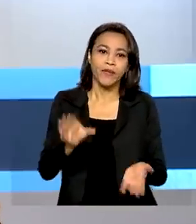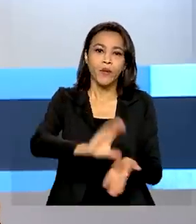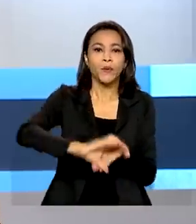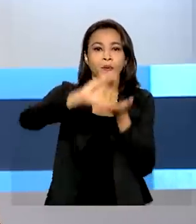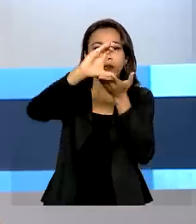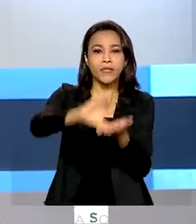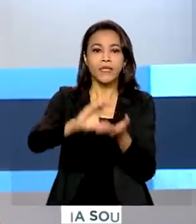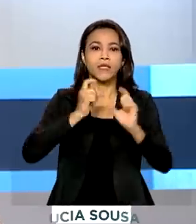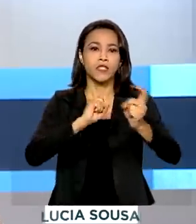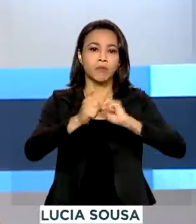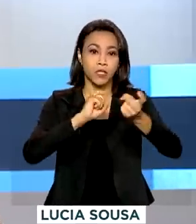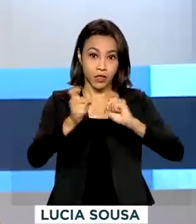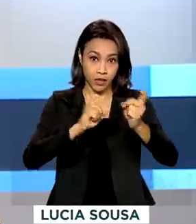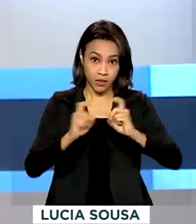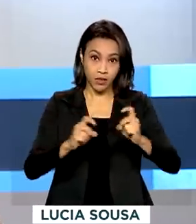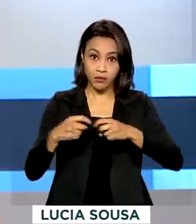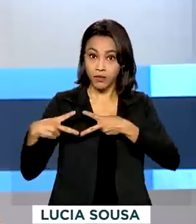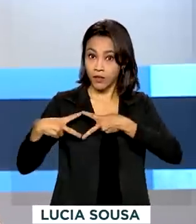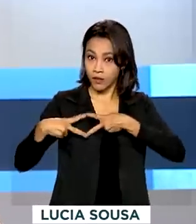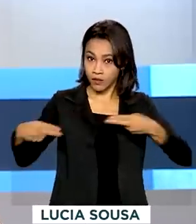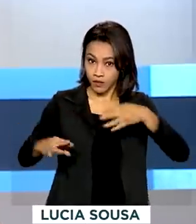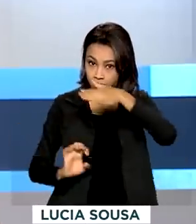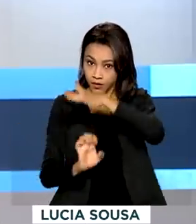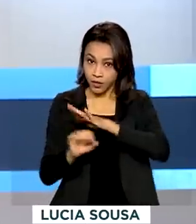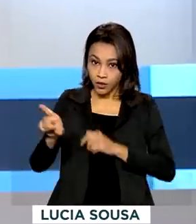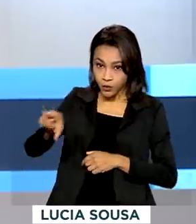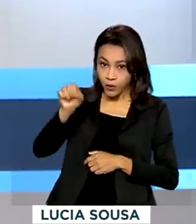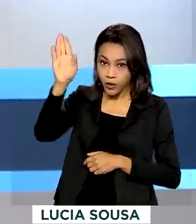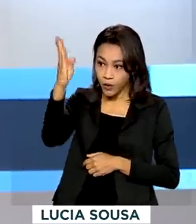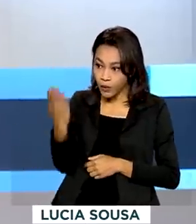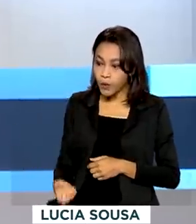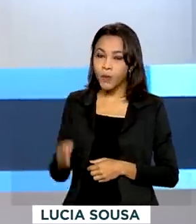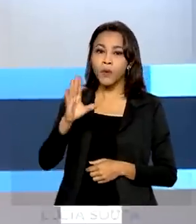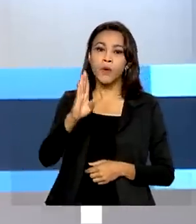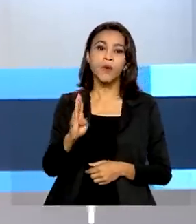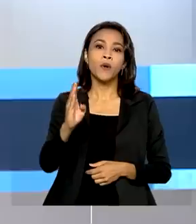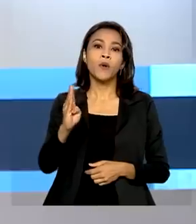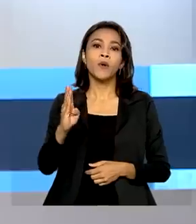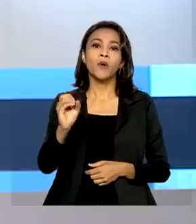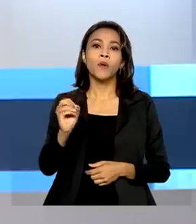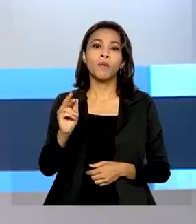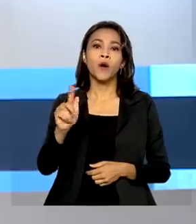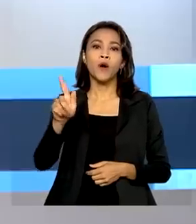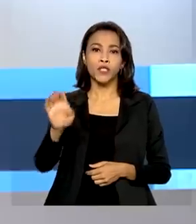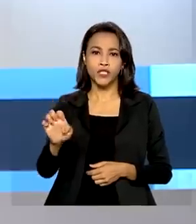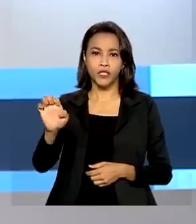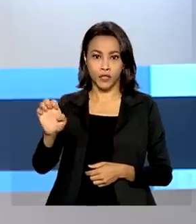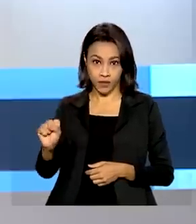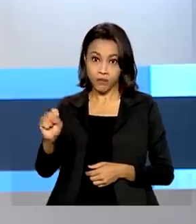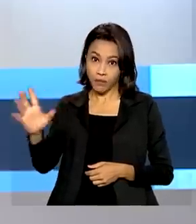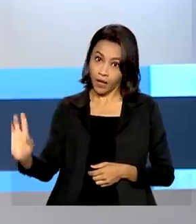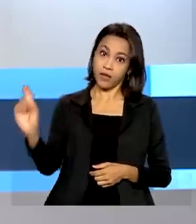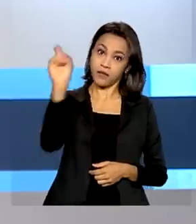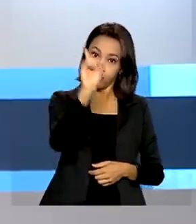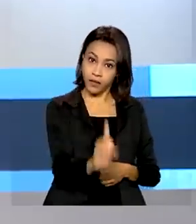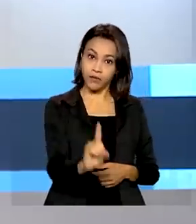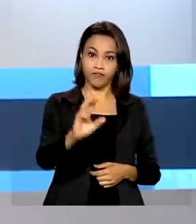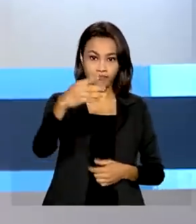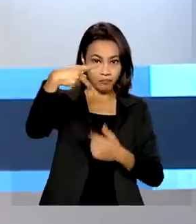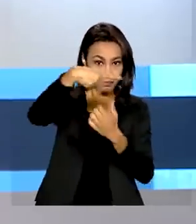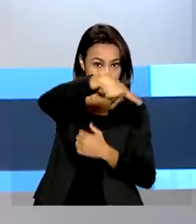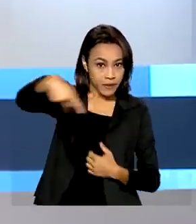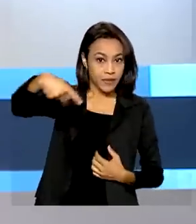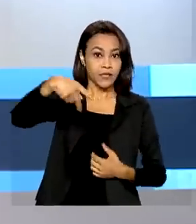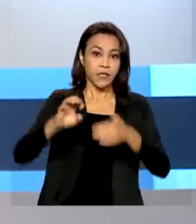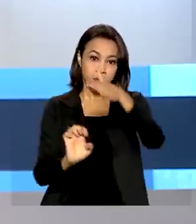de Administração da Petrobras nomeou Fernando Borges para ocupar a presidência da empresa. Até então, diretor executivo de exploração